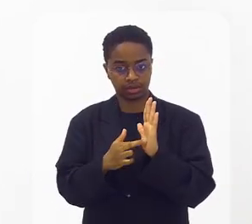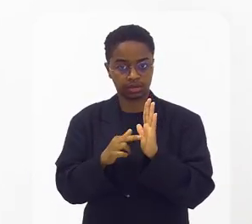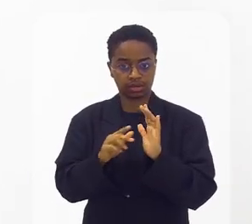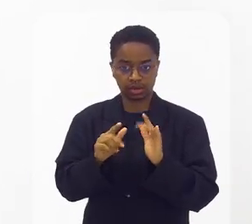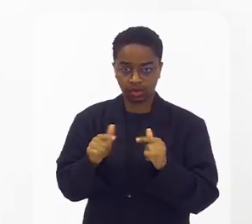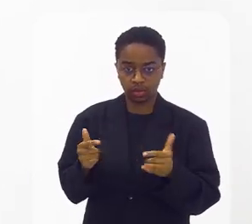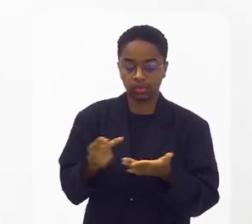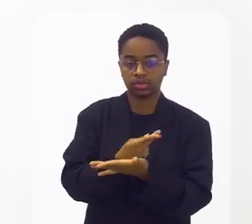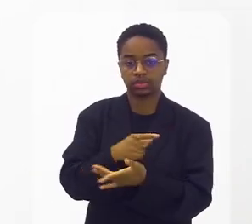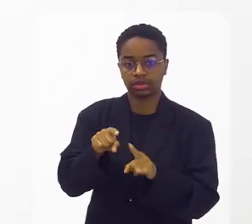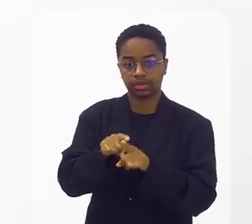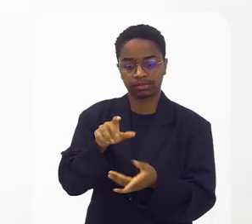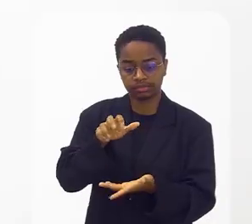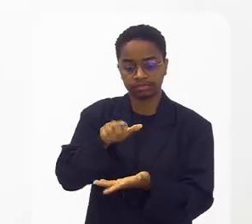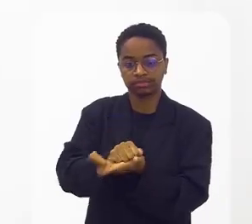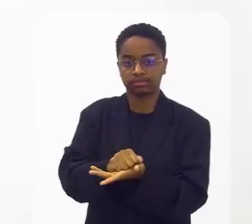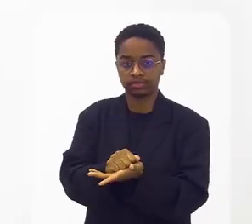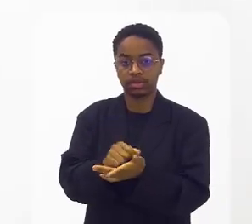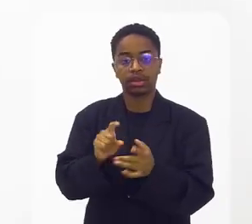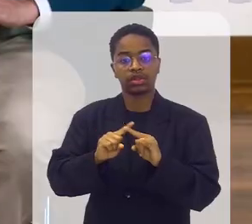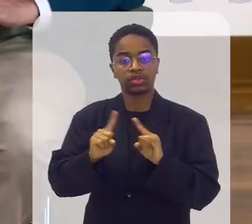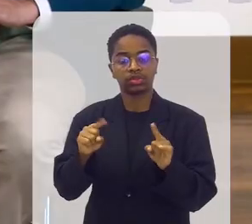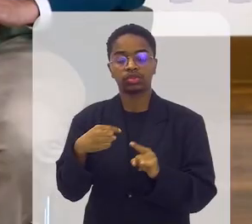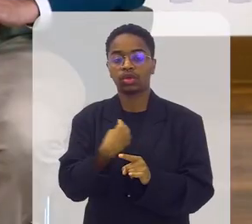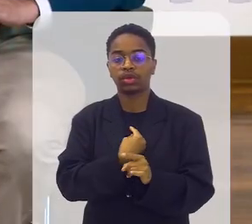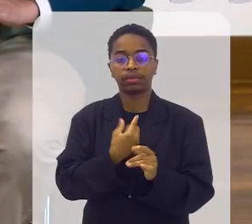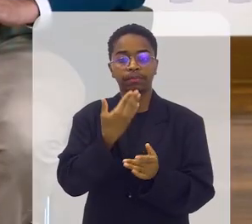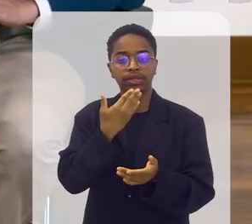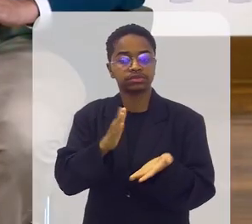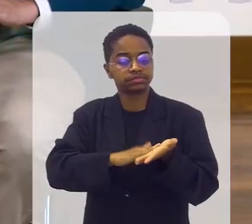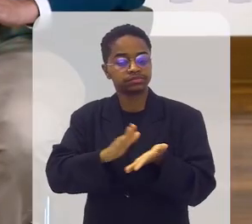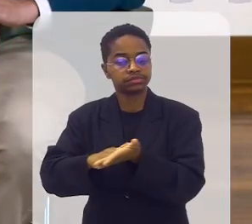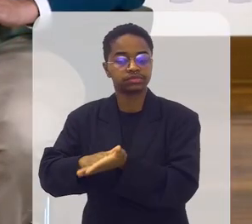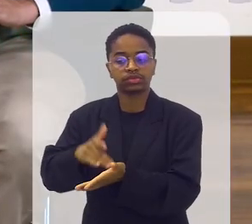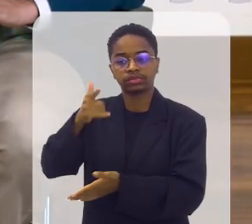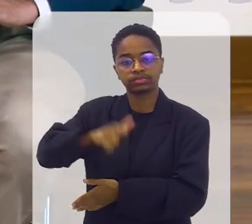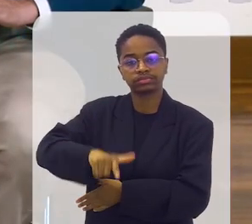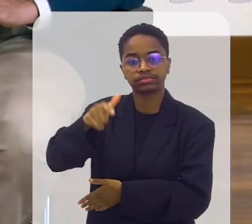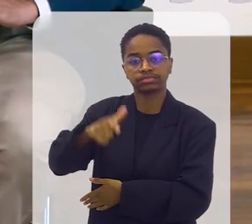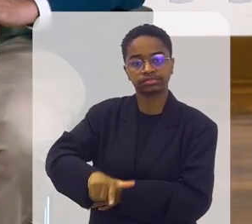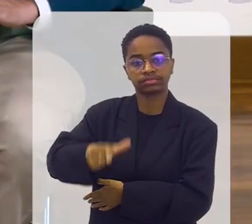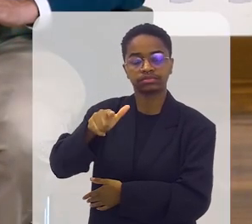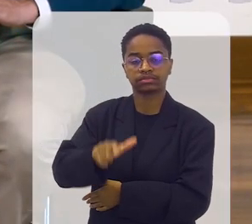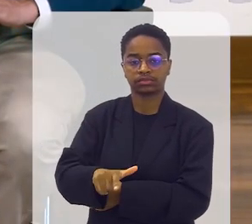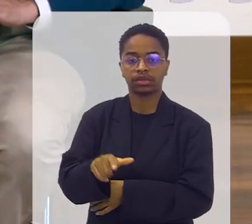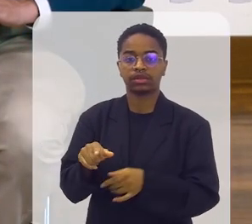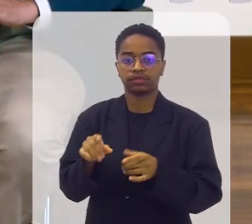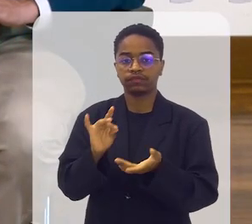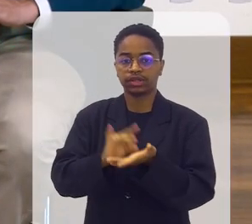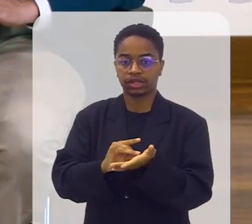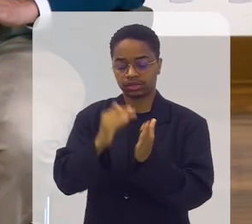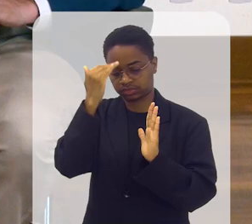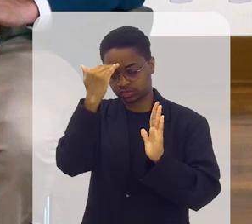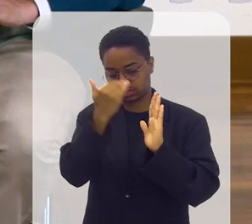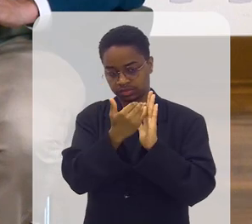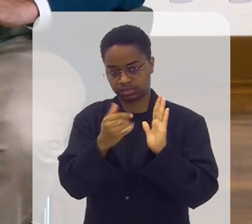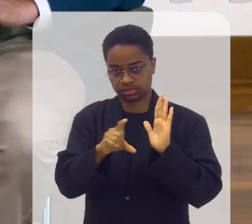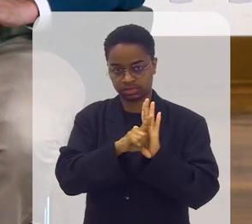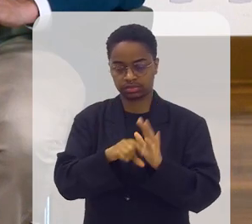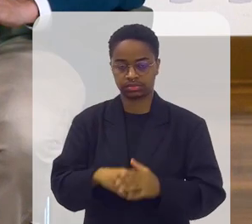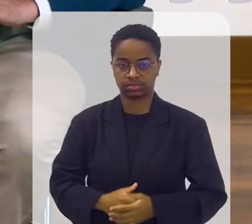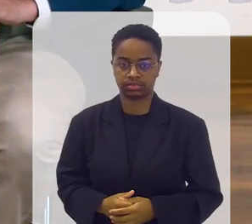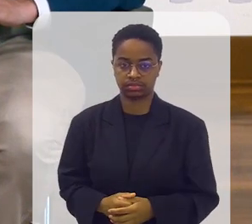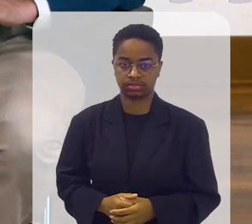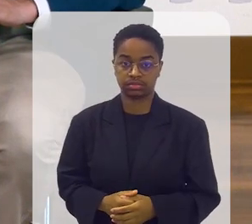regulamentadas e assim efetivadas. E a gente possa estar cobrando cada dia mais e cada vez mais a efetividade